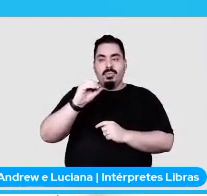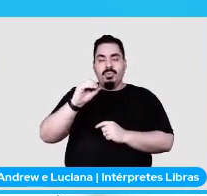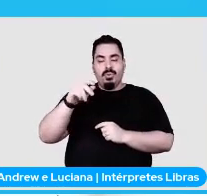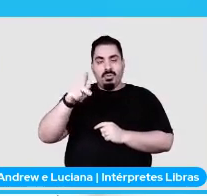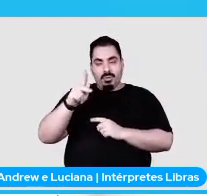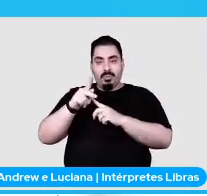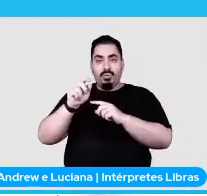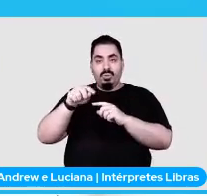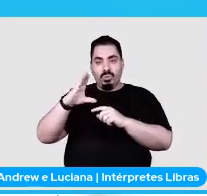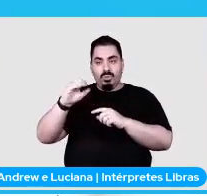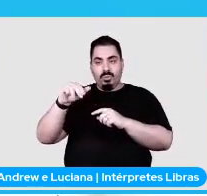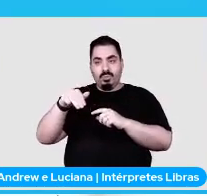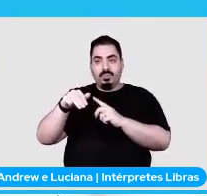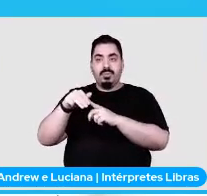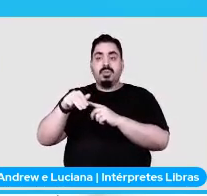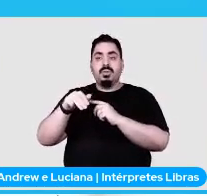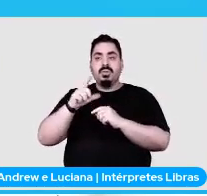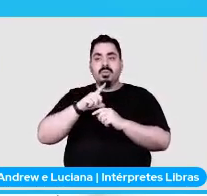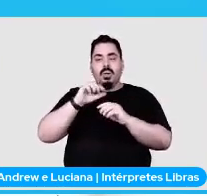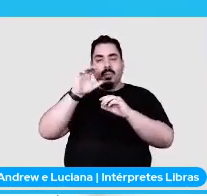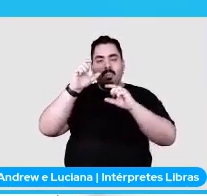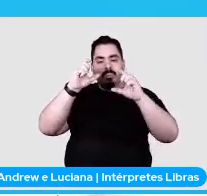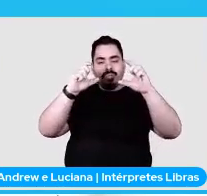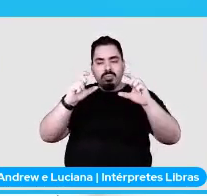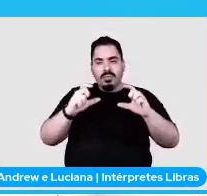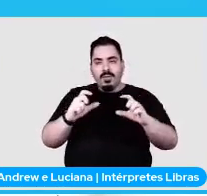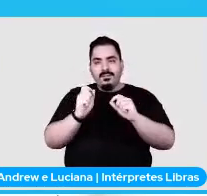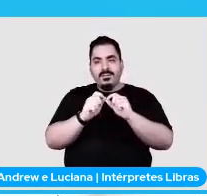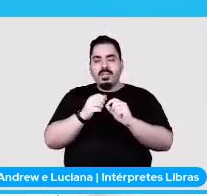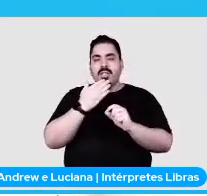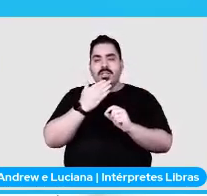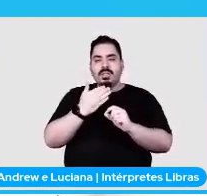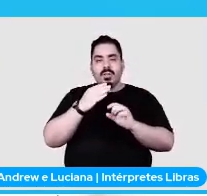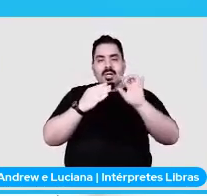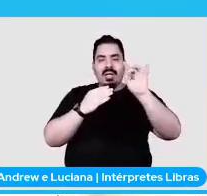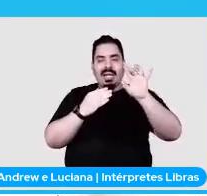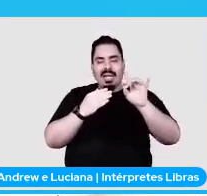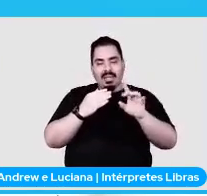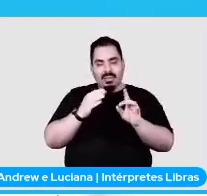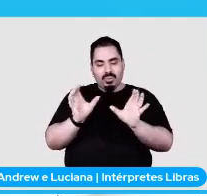categorias, retirar, fazer uma requisição para cada uma dessas categorias,